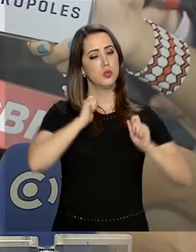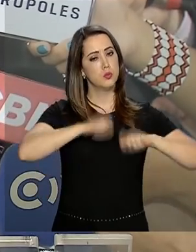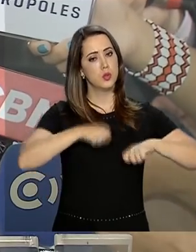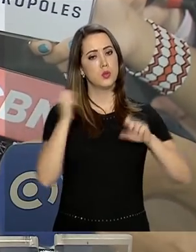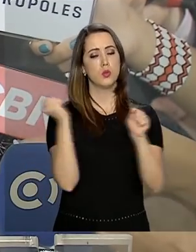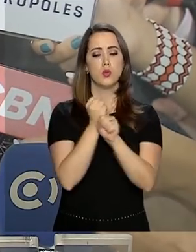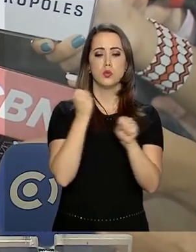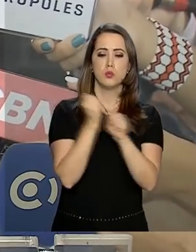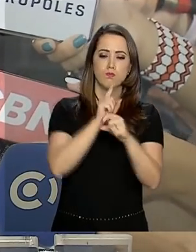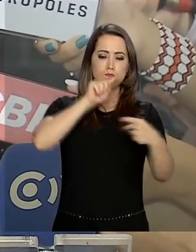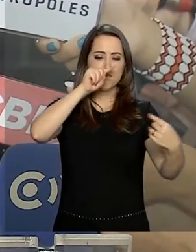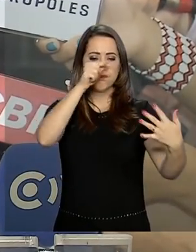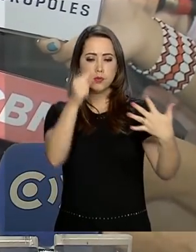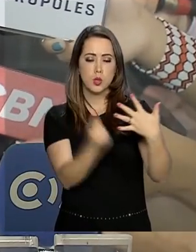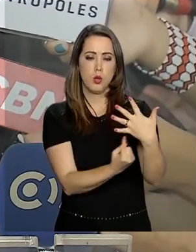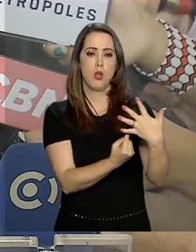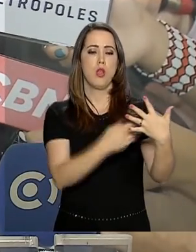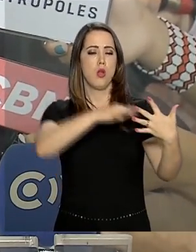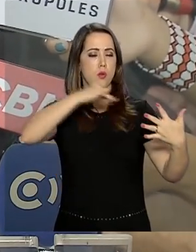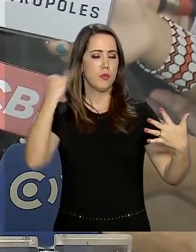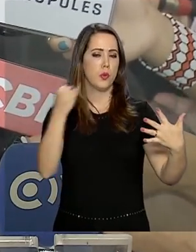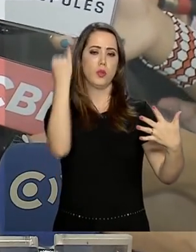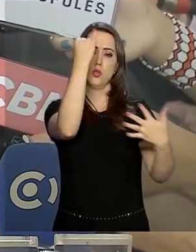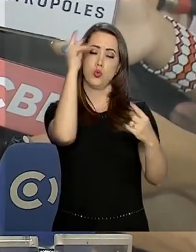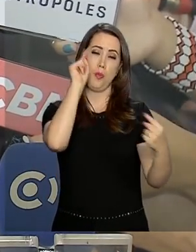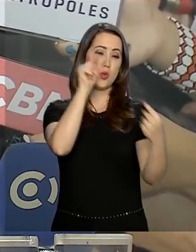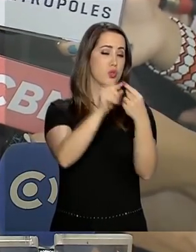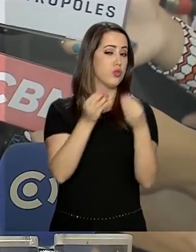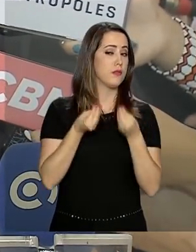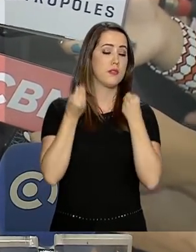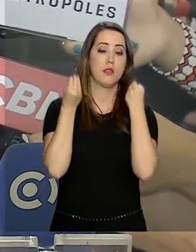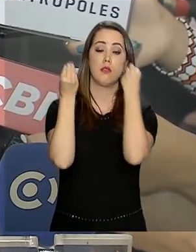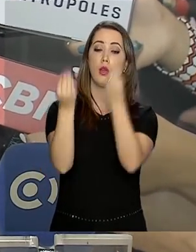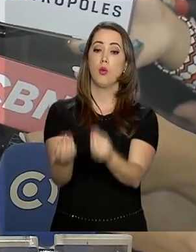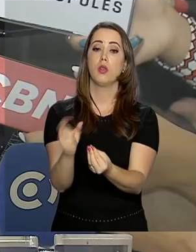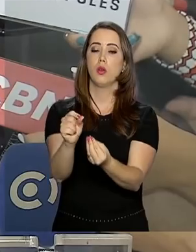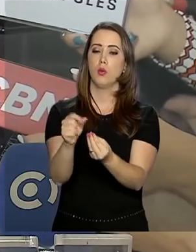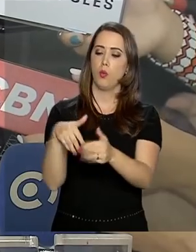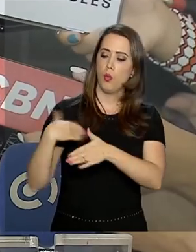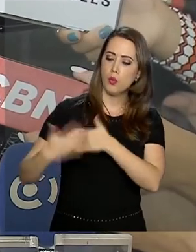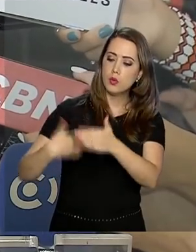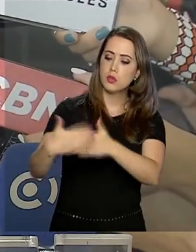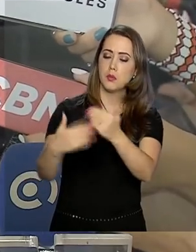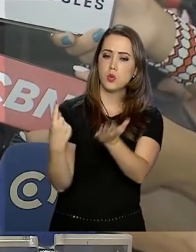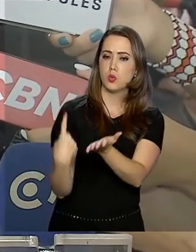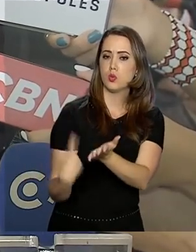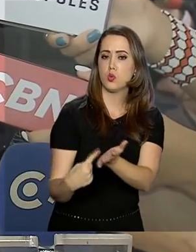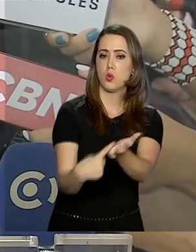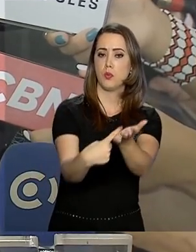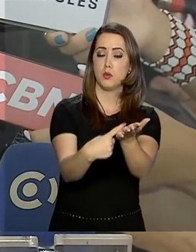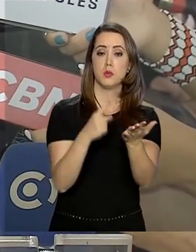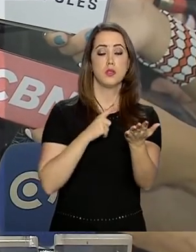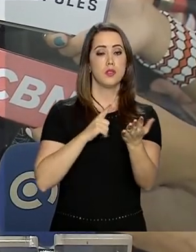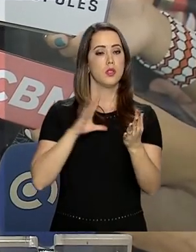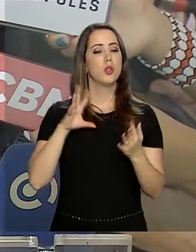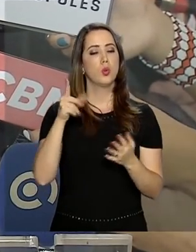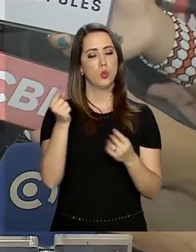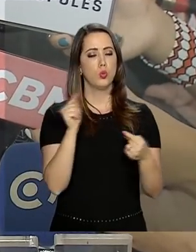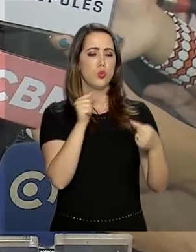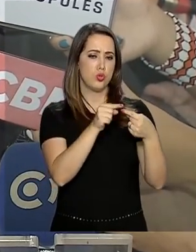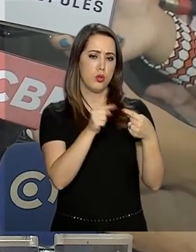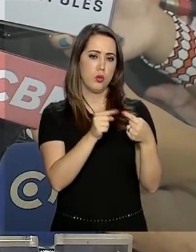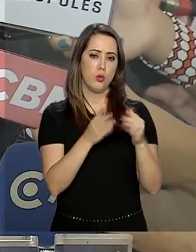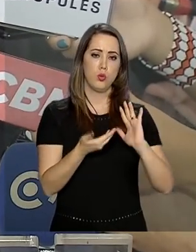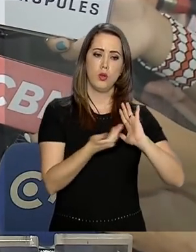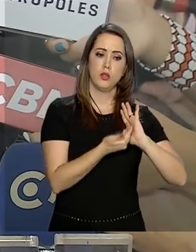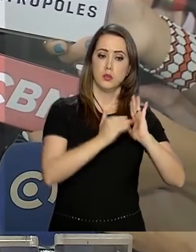construir as pontes com o objetivo fundamental de garantir o andamento dessa agenda, que tem tudo a ver com